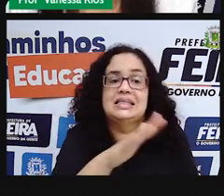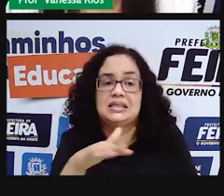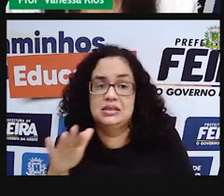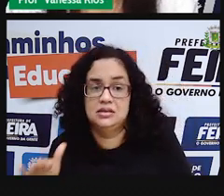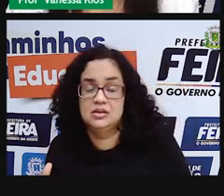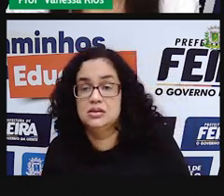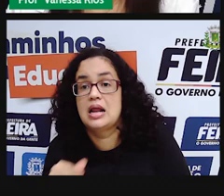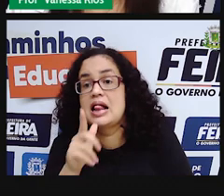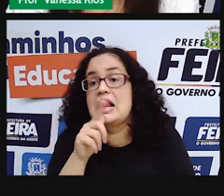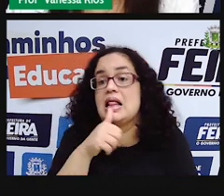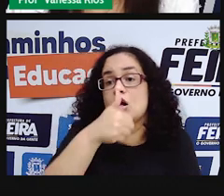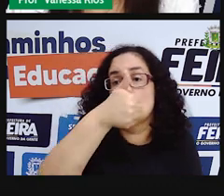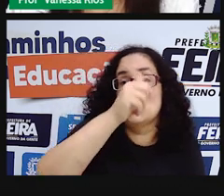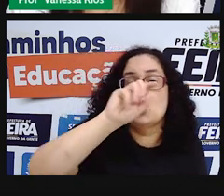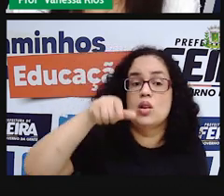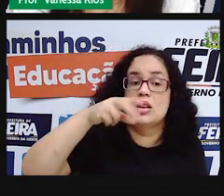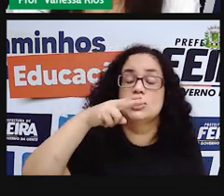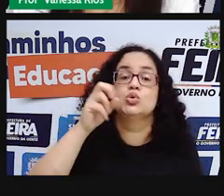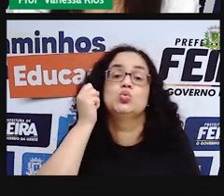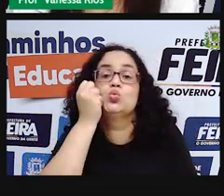litro e meio de suco.